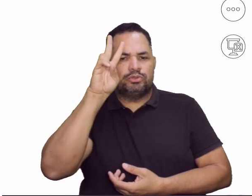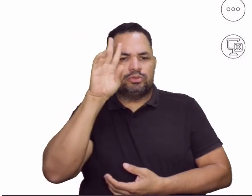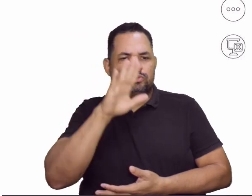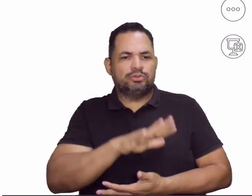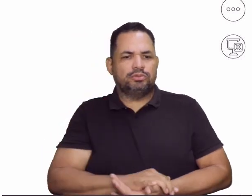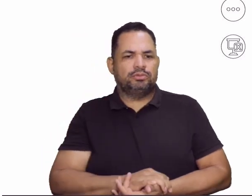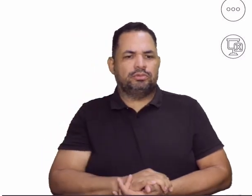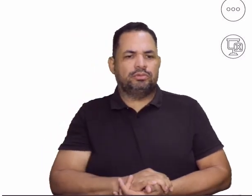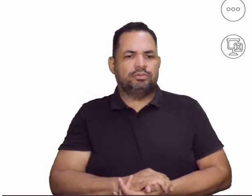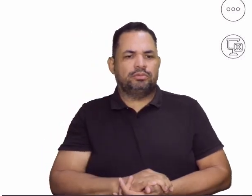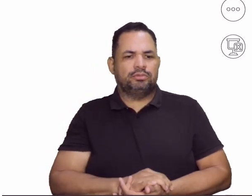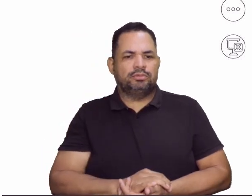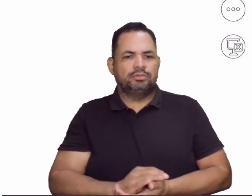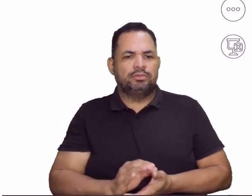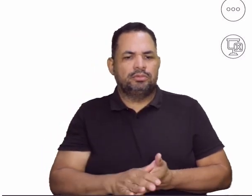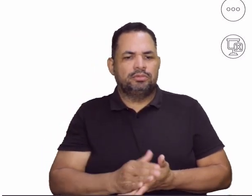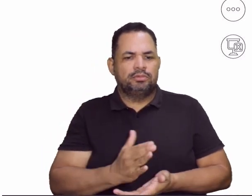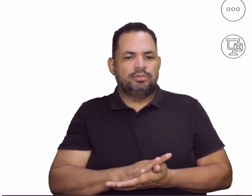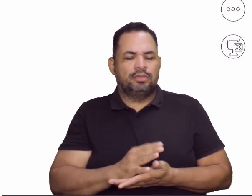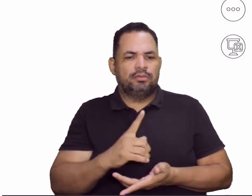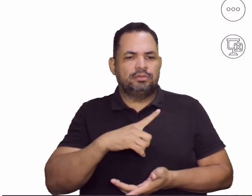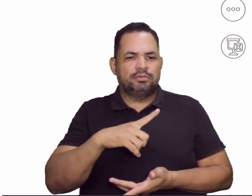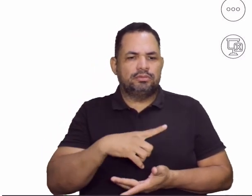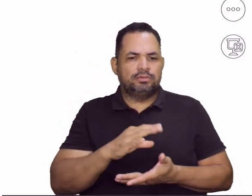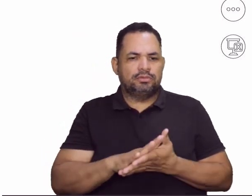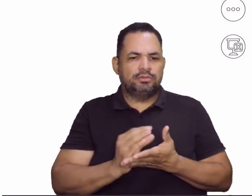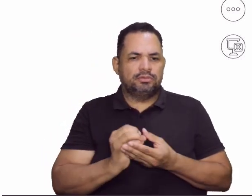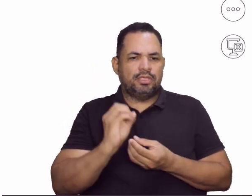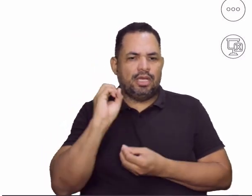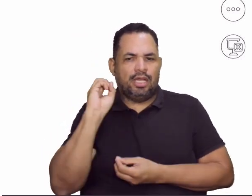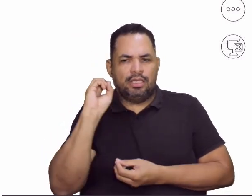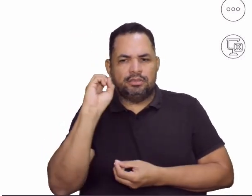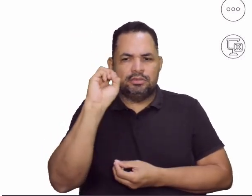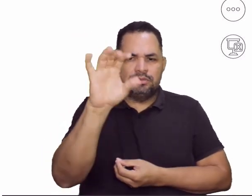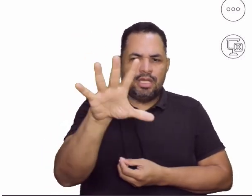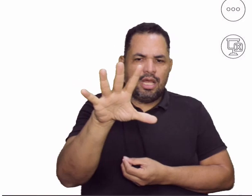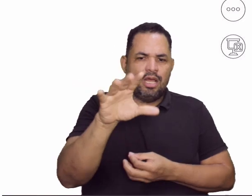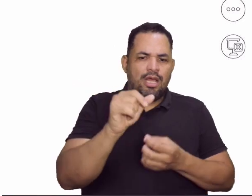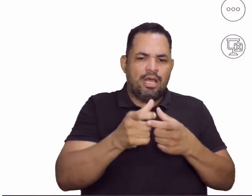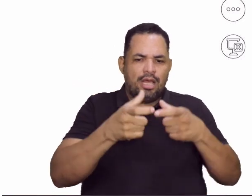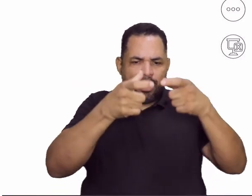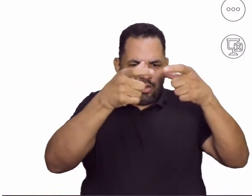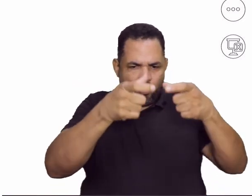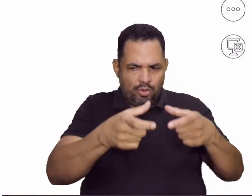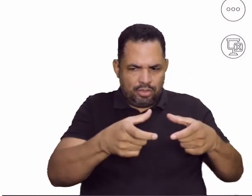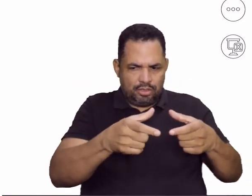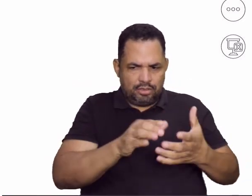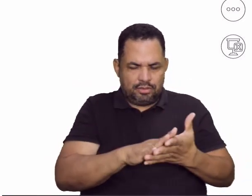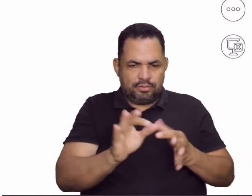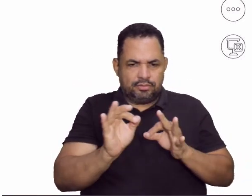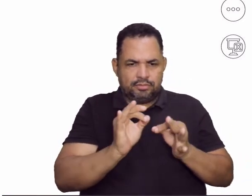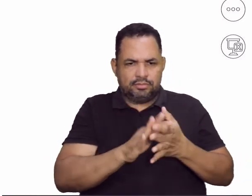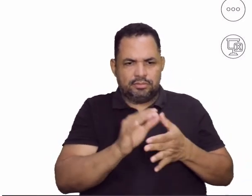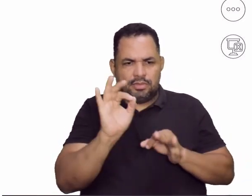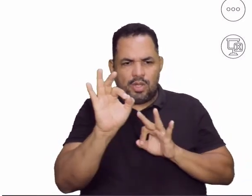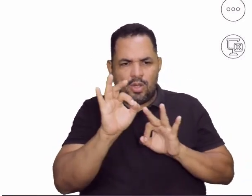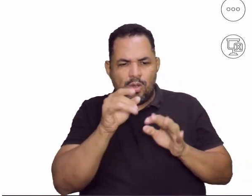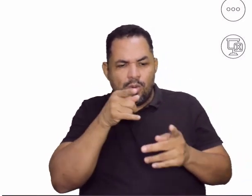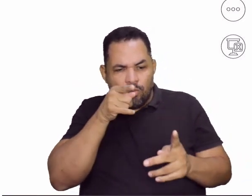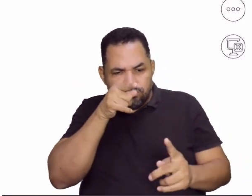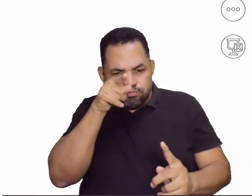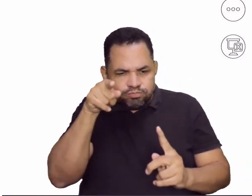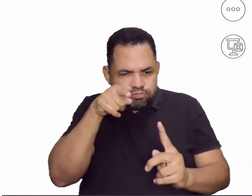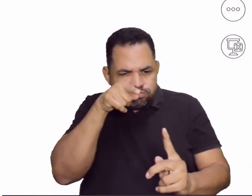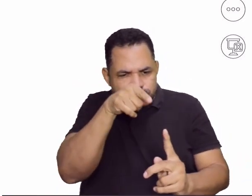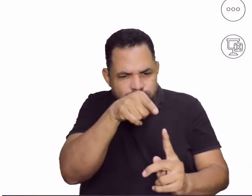argolas, que você vai trabalhar suas habilidades manuais de arremesso, né? De pontaria, né?